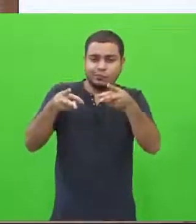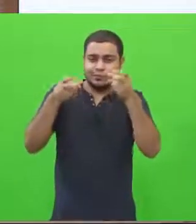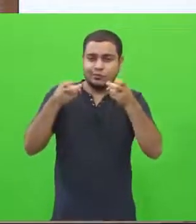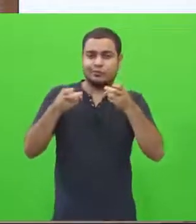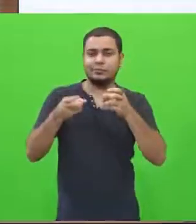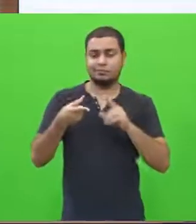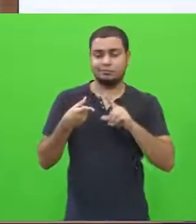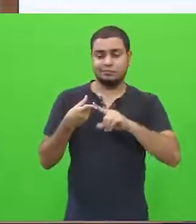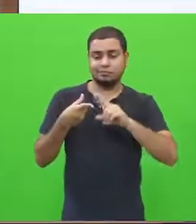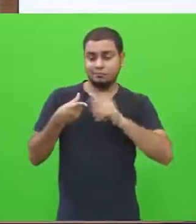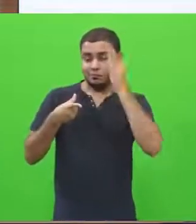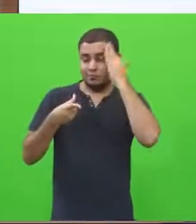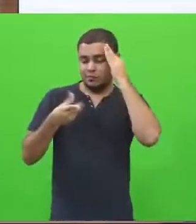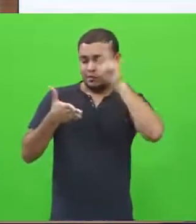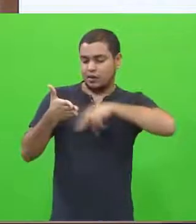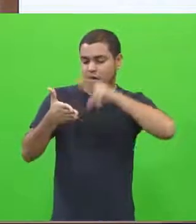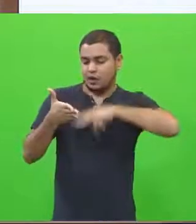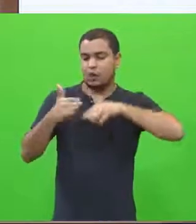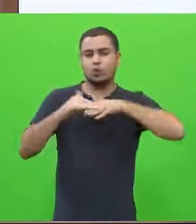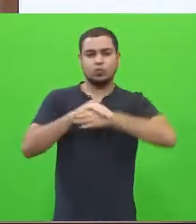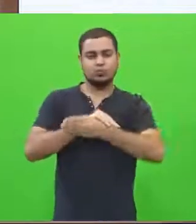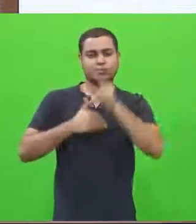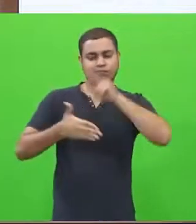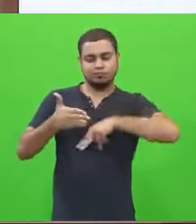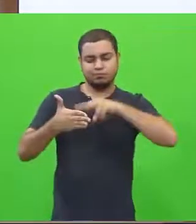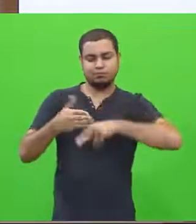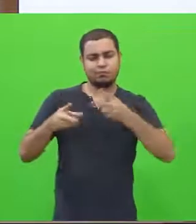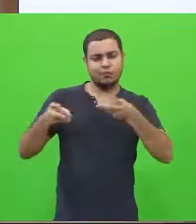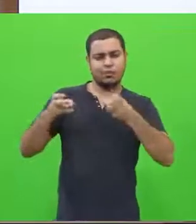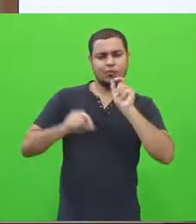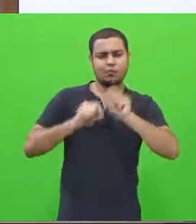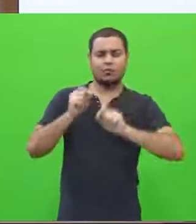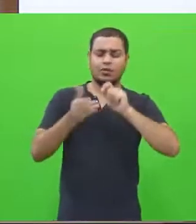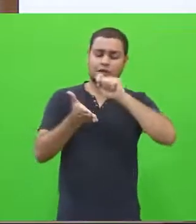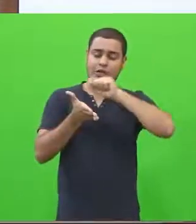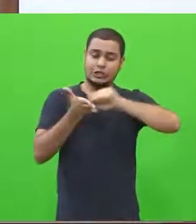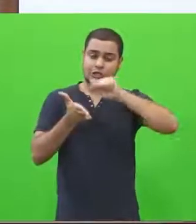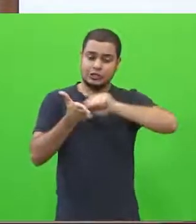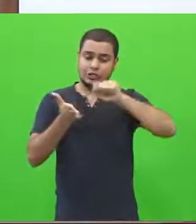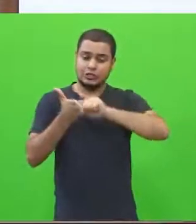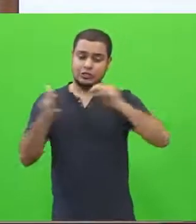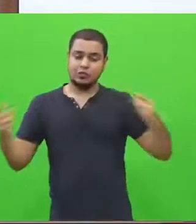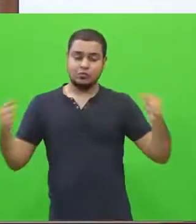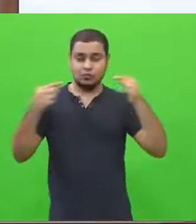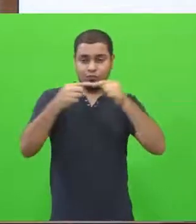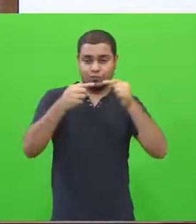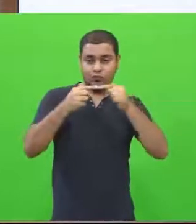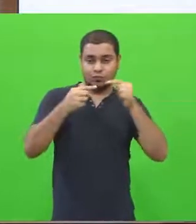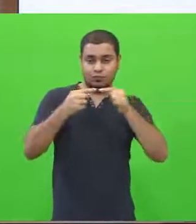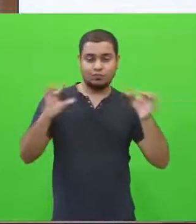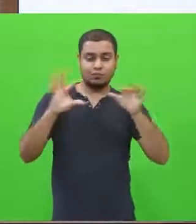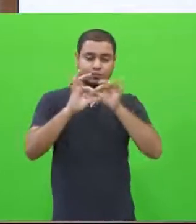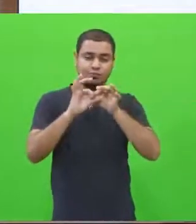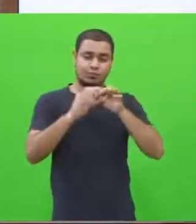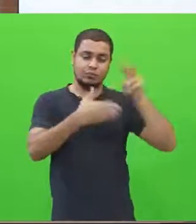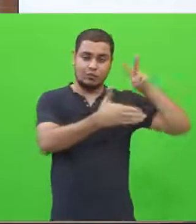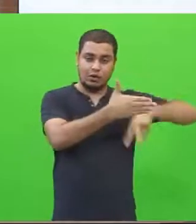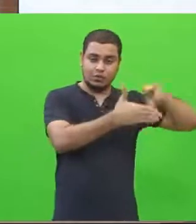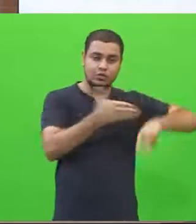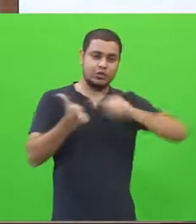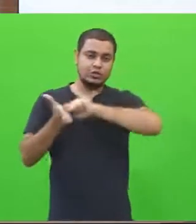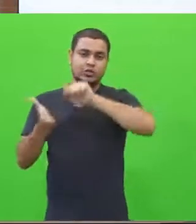Ser um grande leitor, o que a gente percebe daí? A escrita está diretamente relacionada com a questão da leitura.